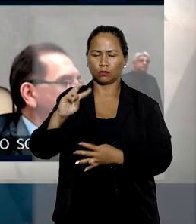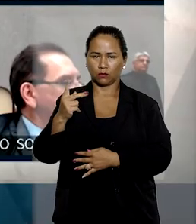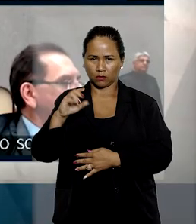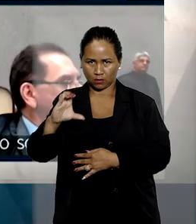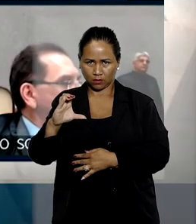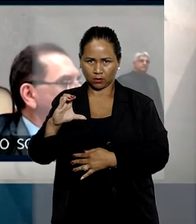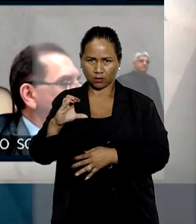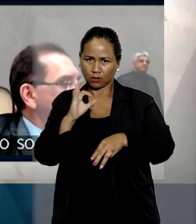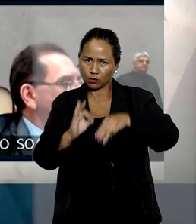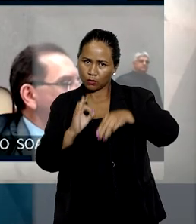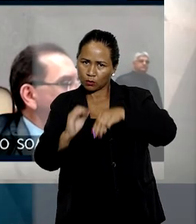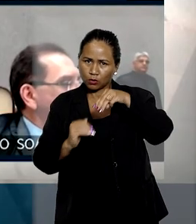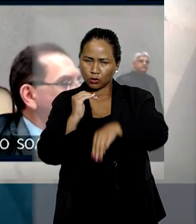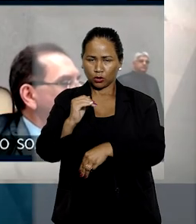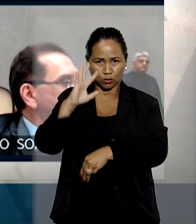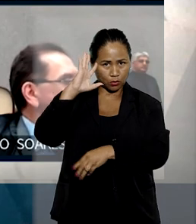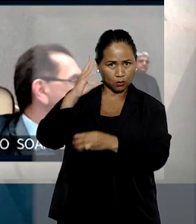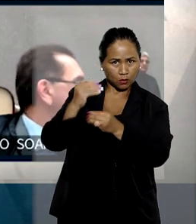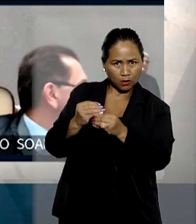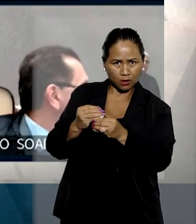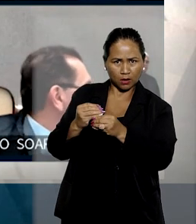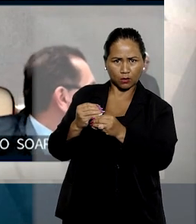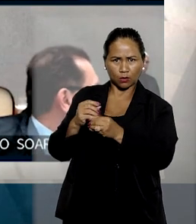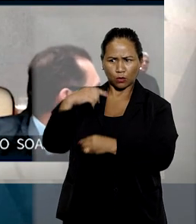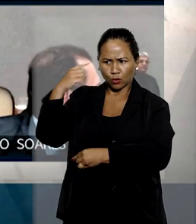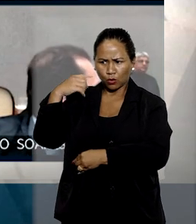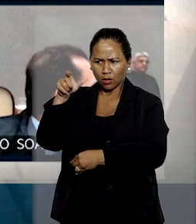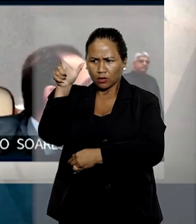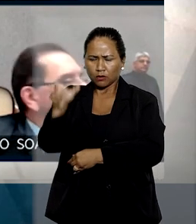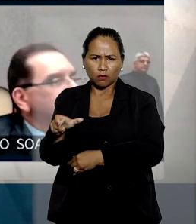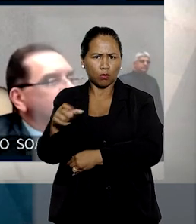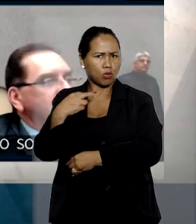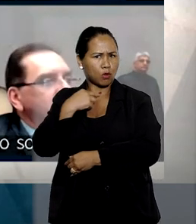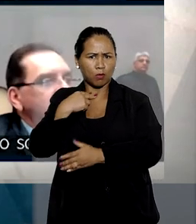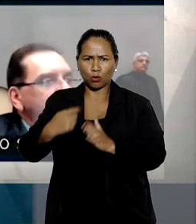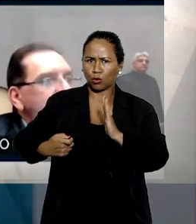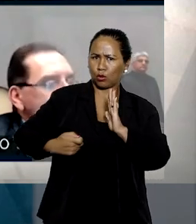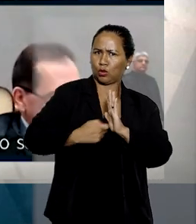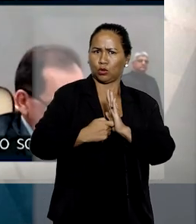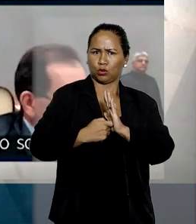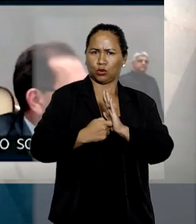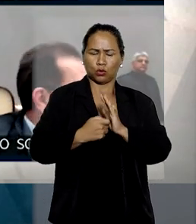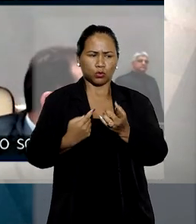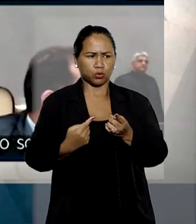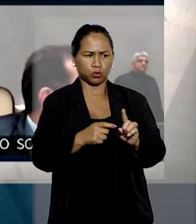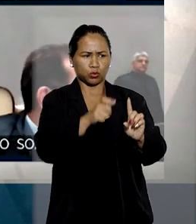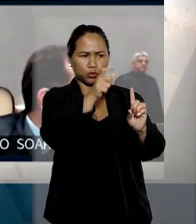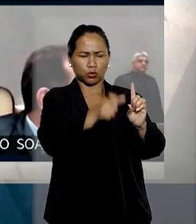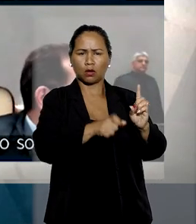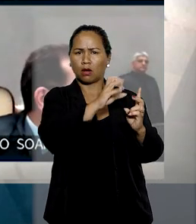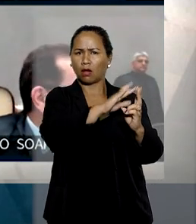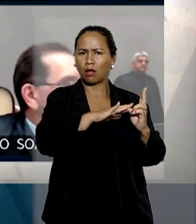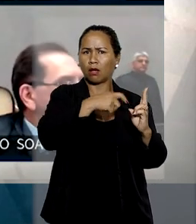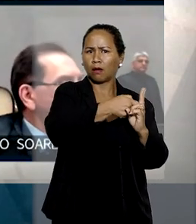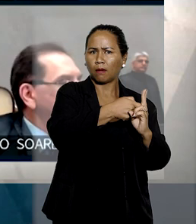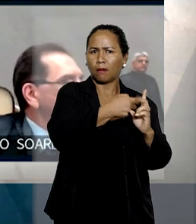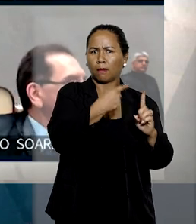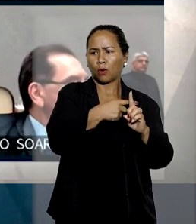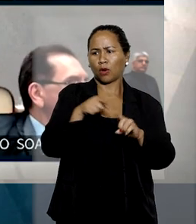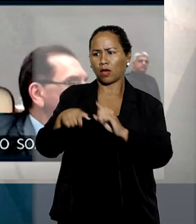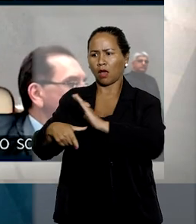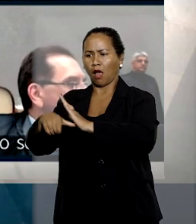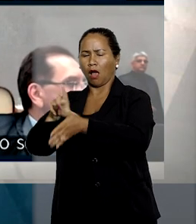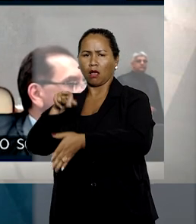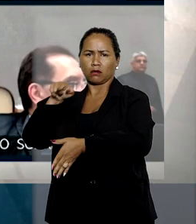Os ministros entenderam que o advogado não poderia, sem justa causa, delatar o cliente com base em fatos de que tomou